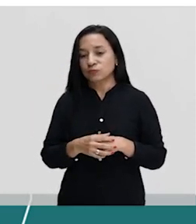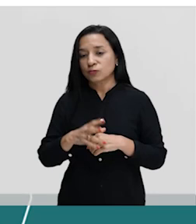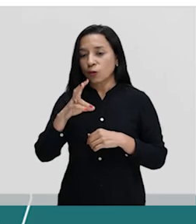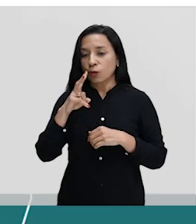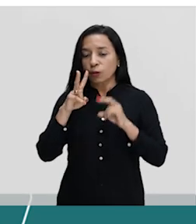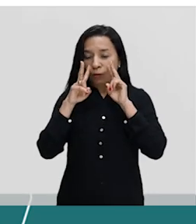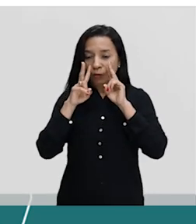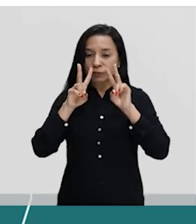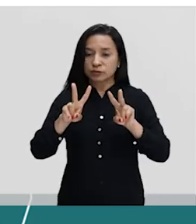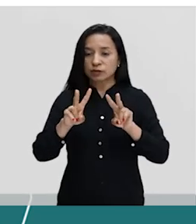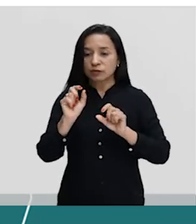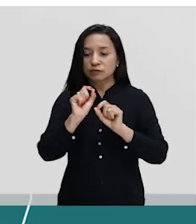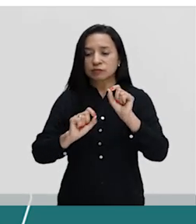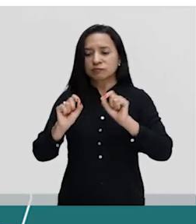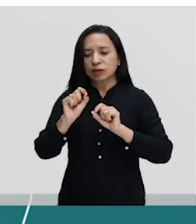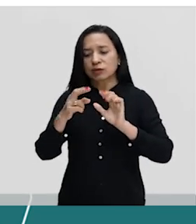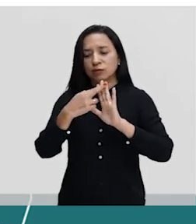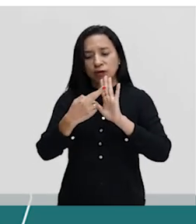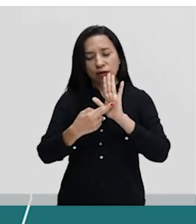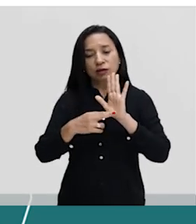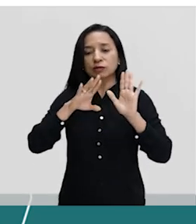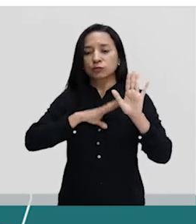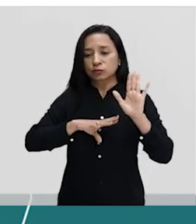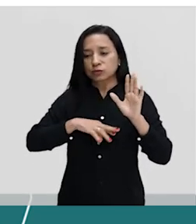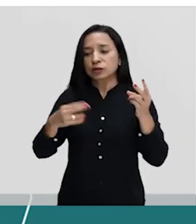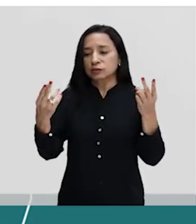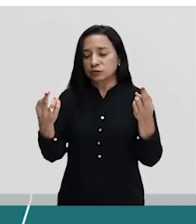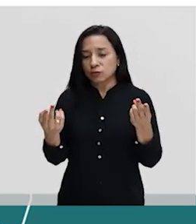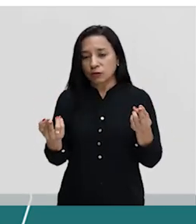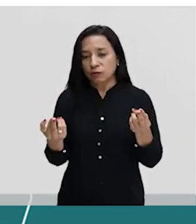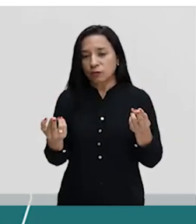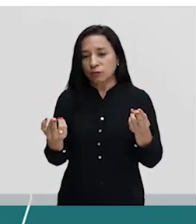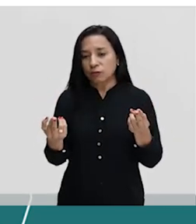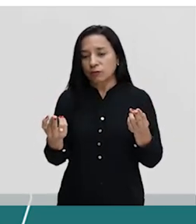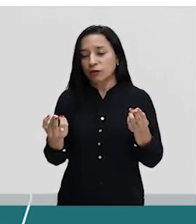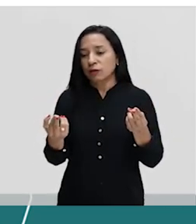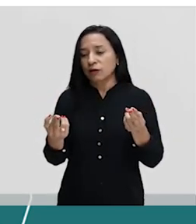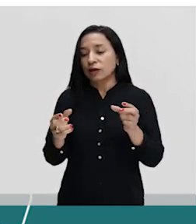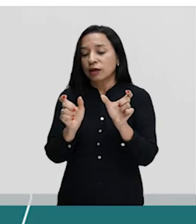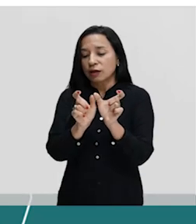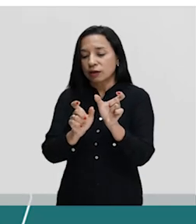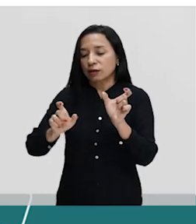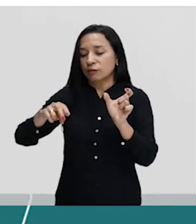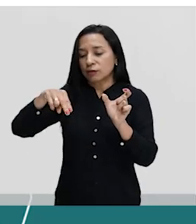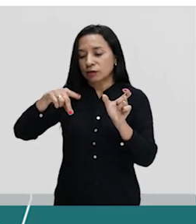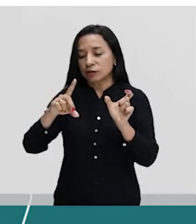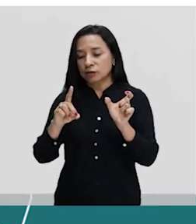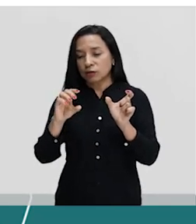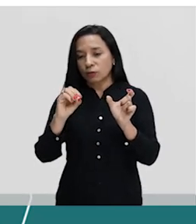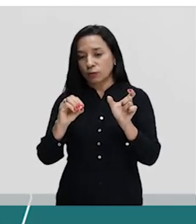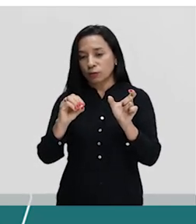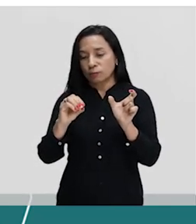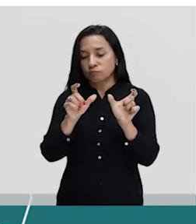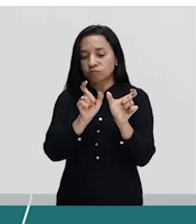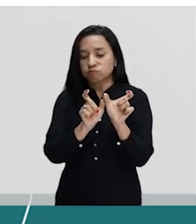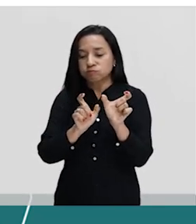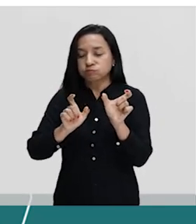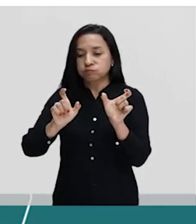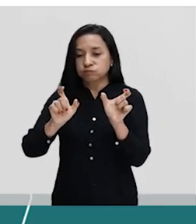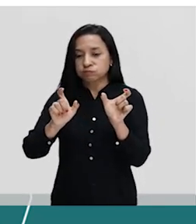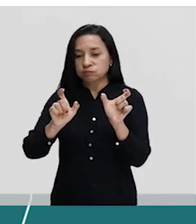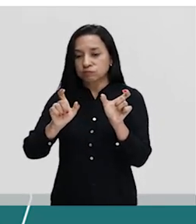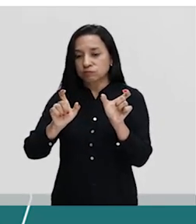tem aquela mesma regrinha do português terminando em ndo tá é a mesma regrinha do português e o